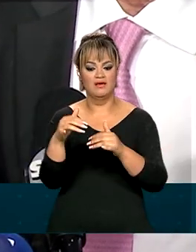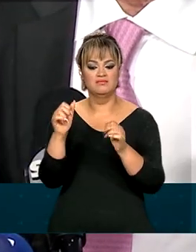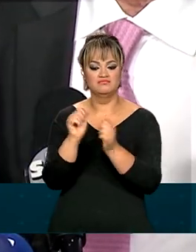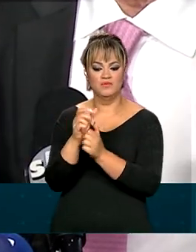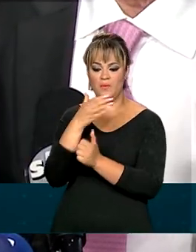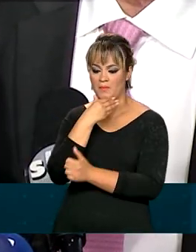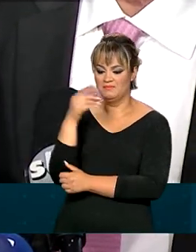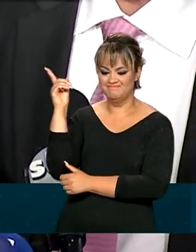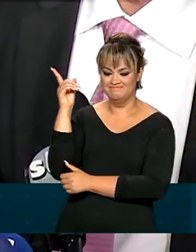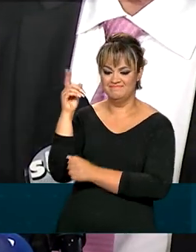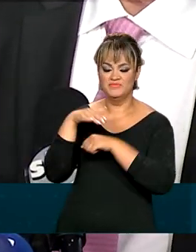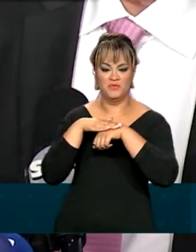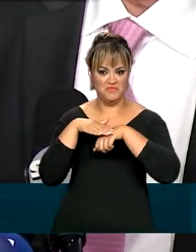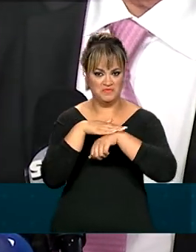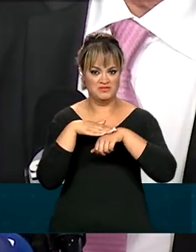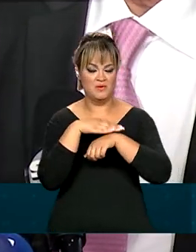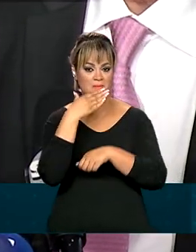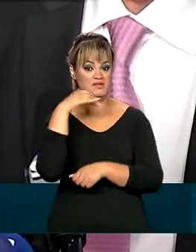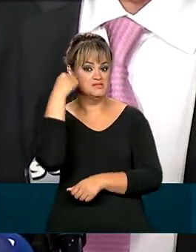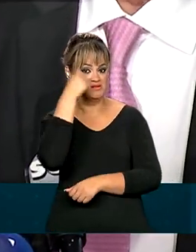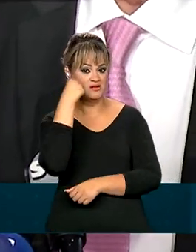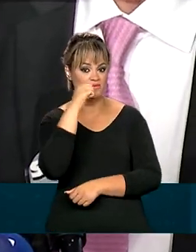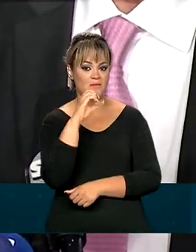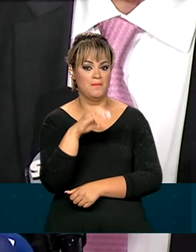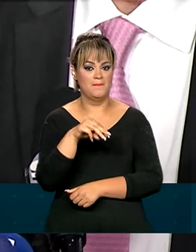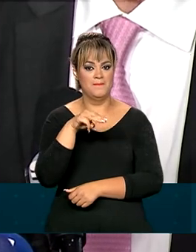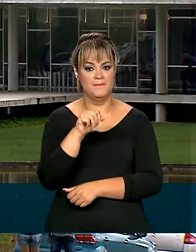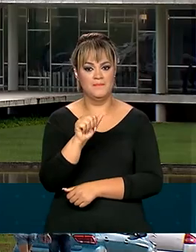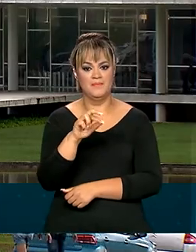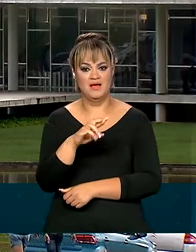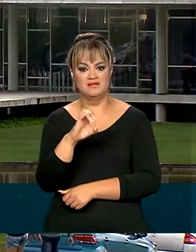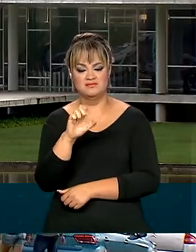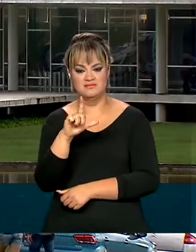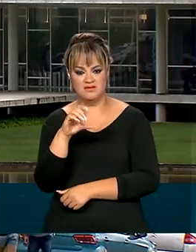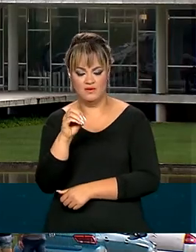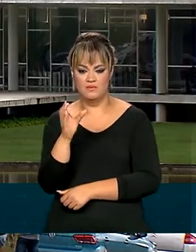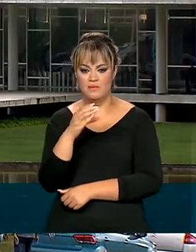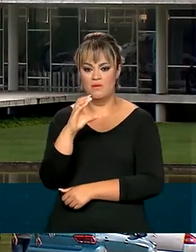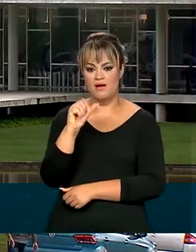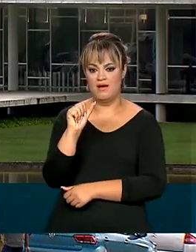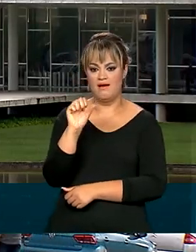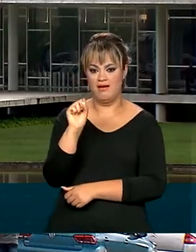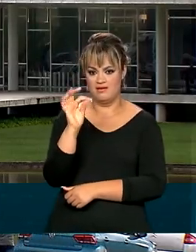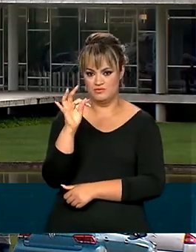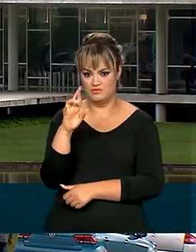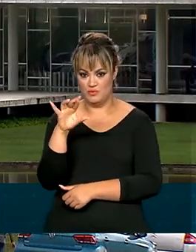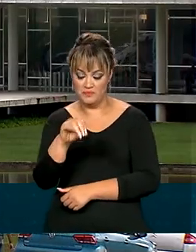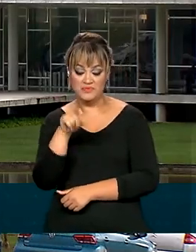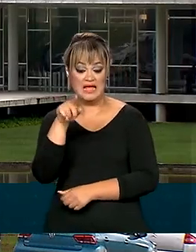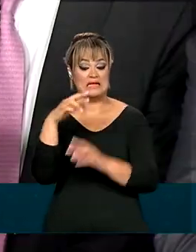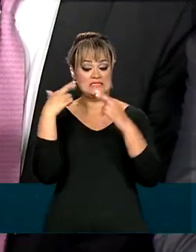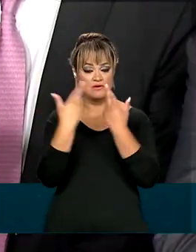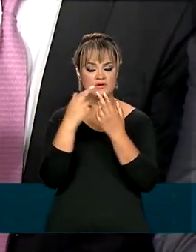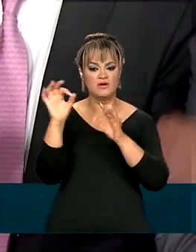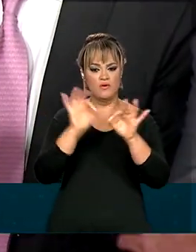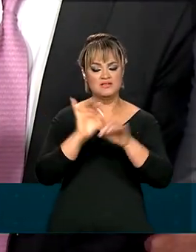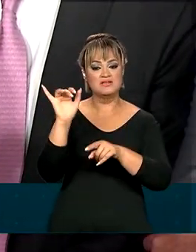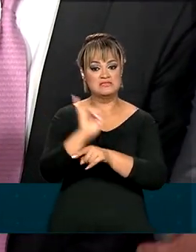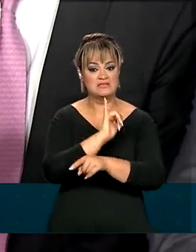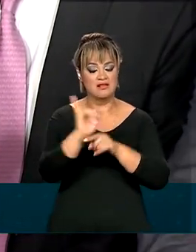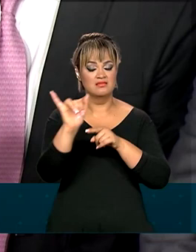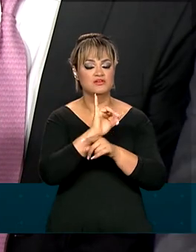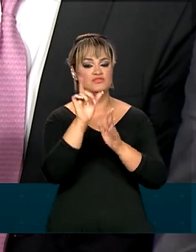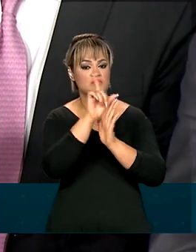relator do orçamento, o senador Marcelo Castro. Na reunião, foi definida uma estratégia para atender as demandas sobre o